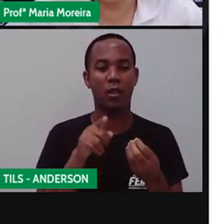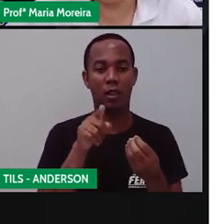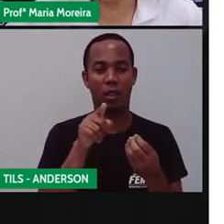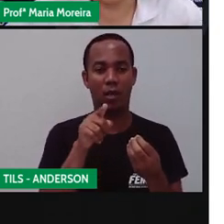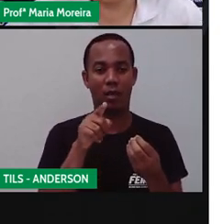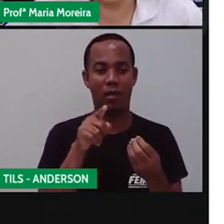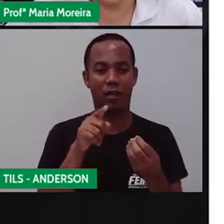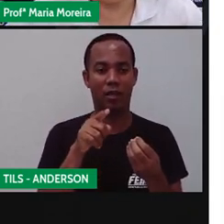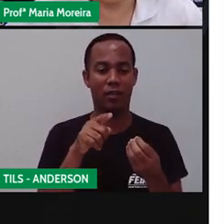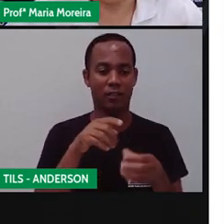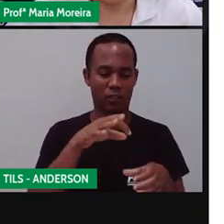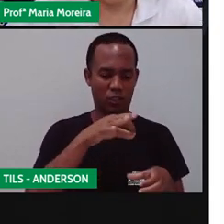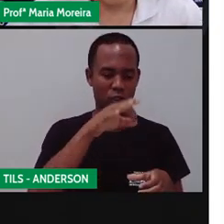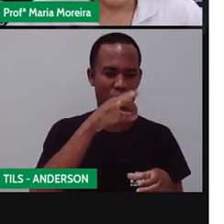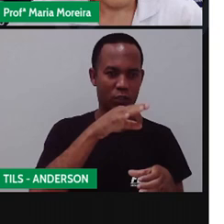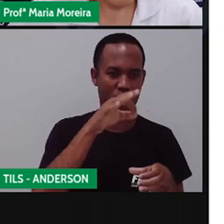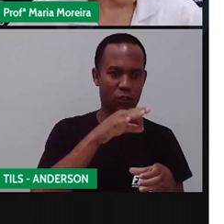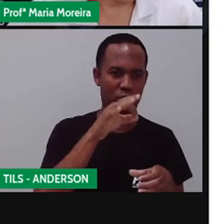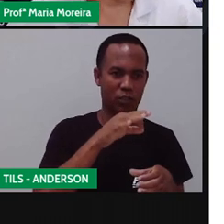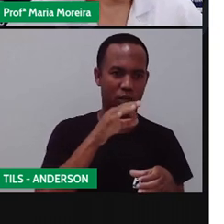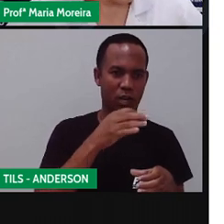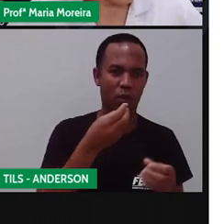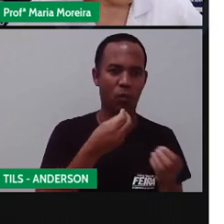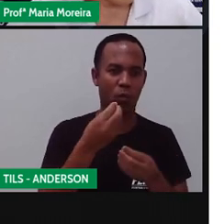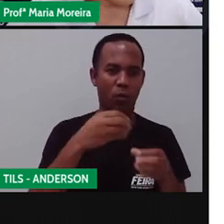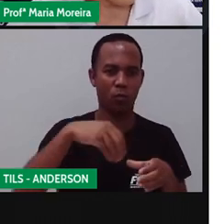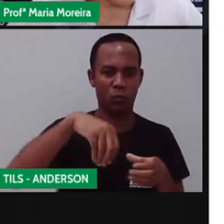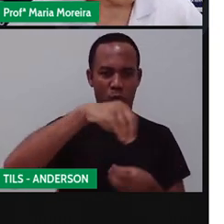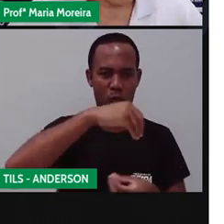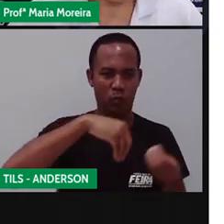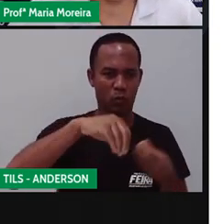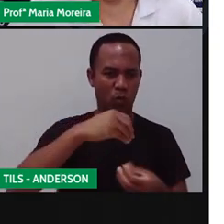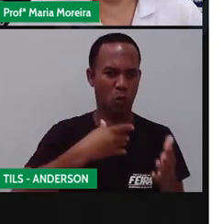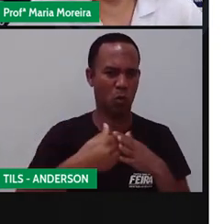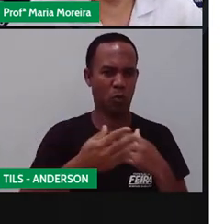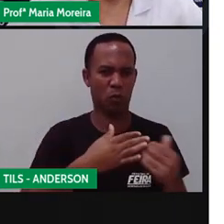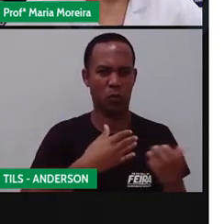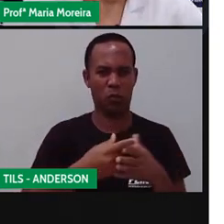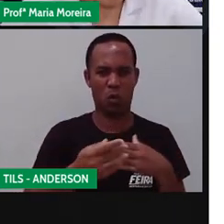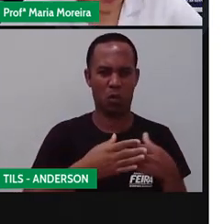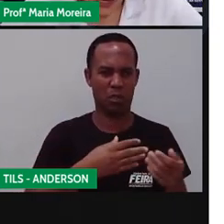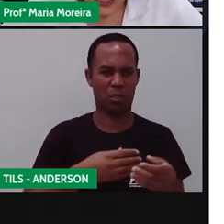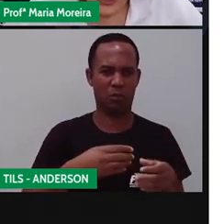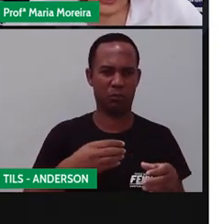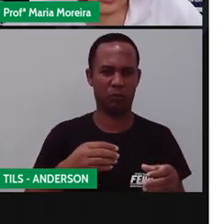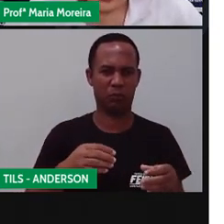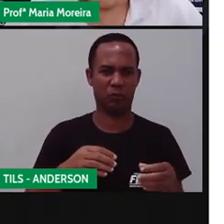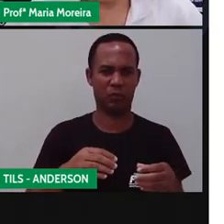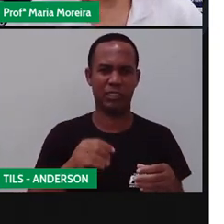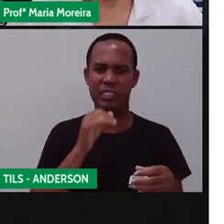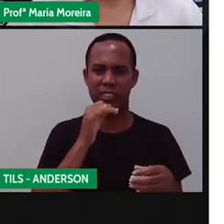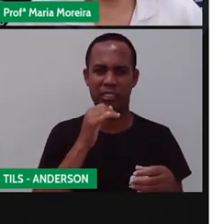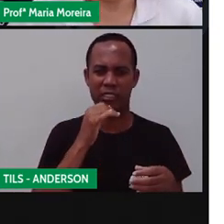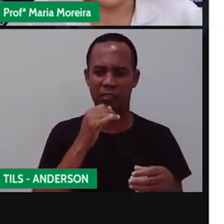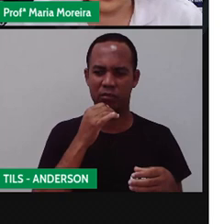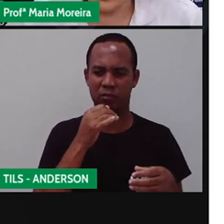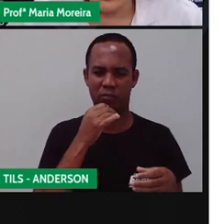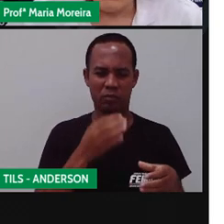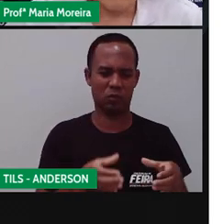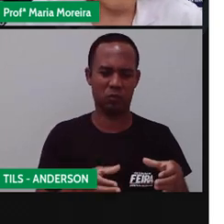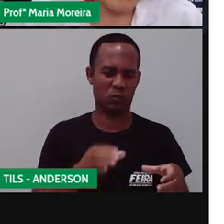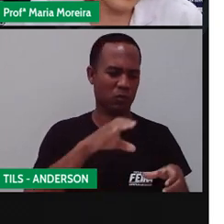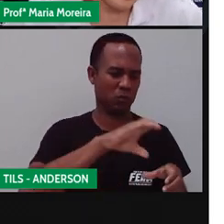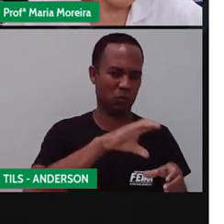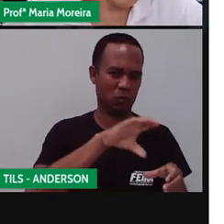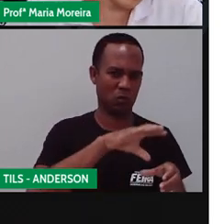deve ser preparado? Eu posso fazer o chá de qualquer jeito? Eu posso só? Não. Vou pegar aqui a garrafa, né? A minha panela,